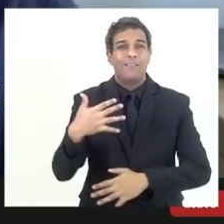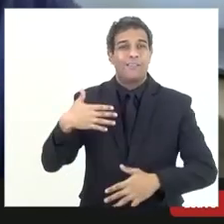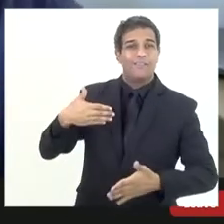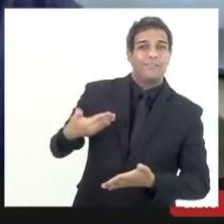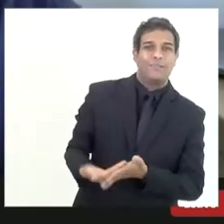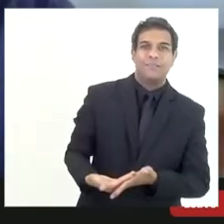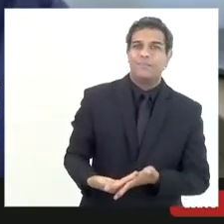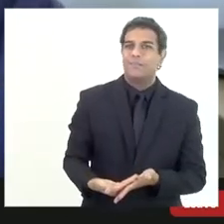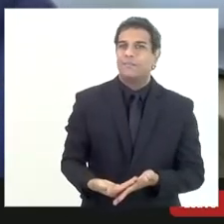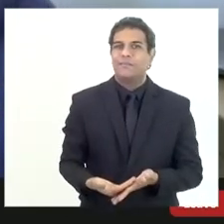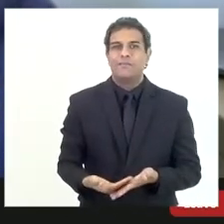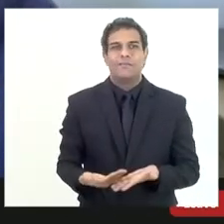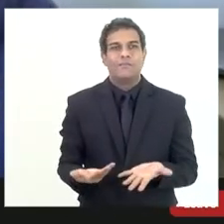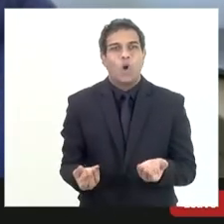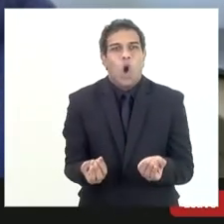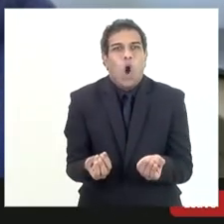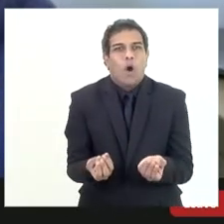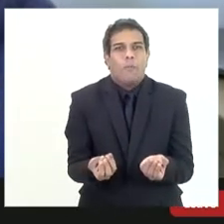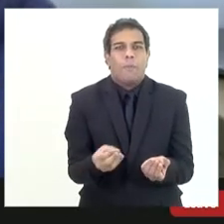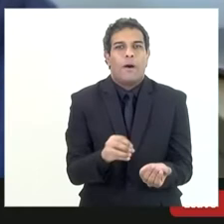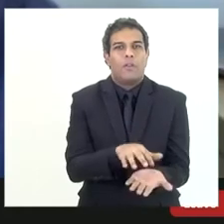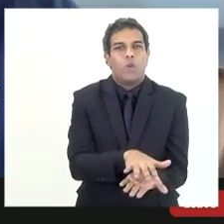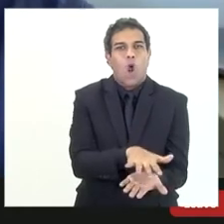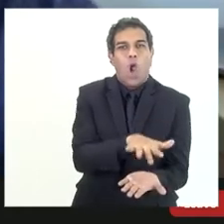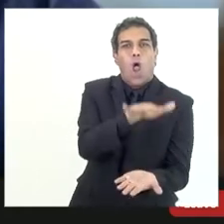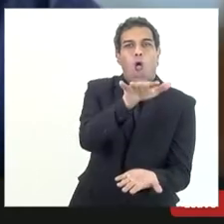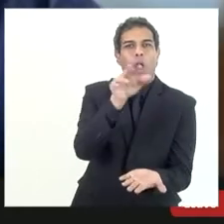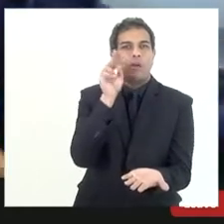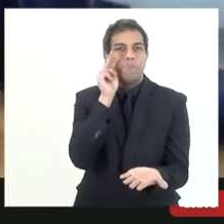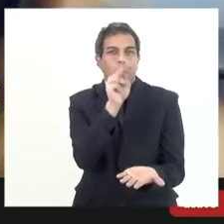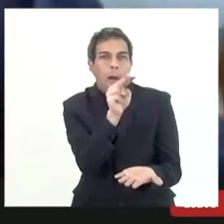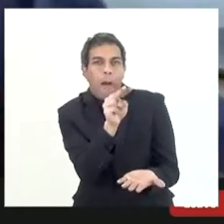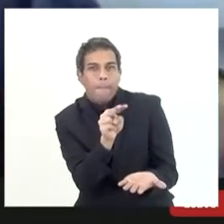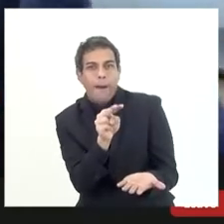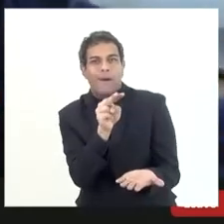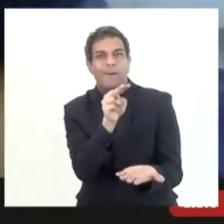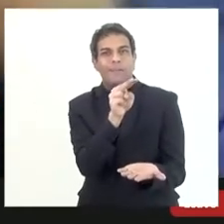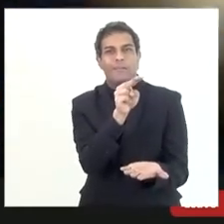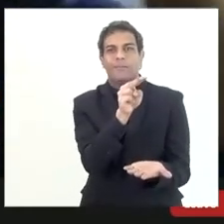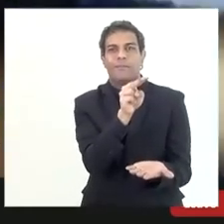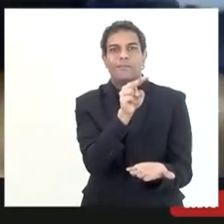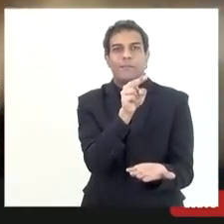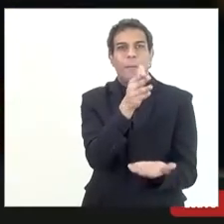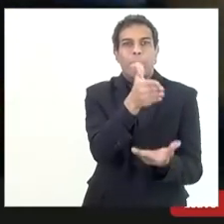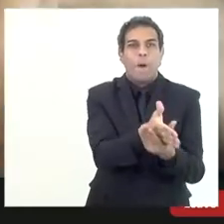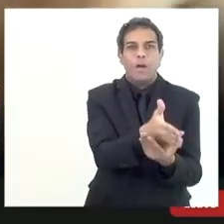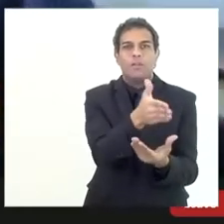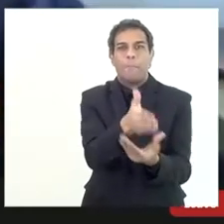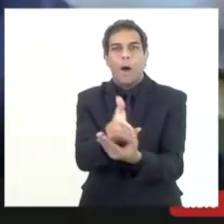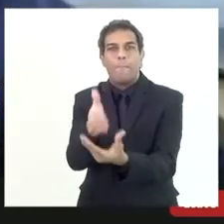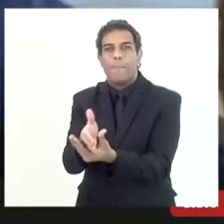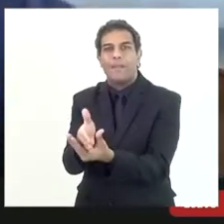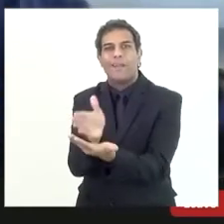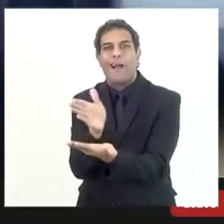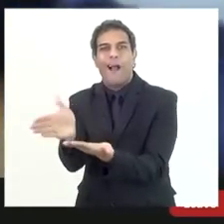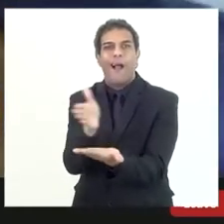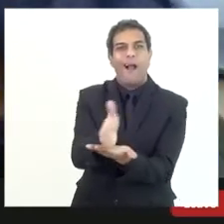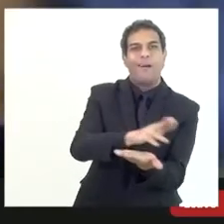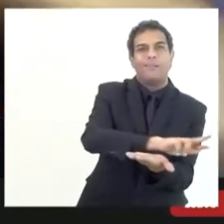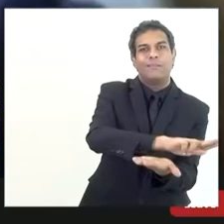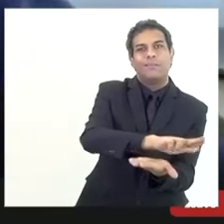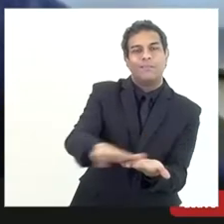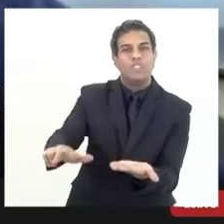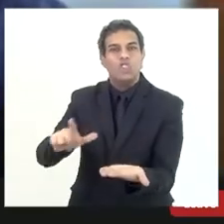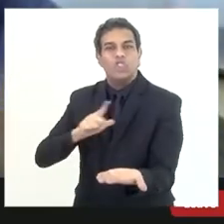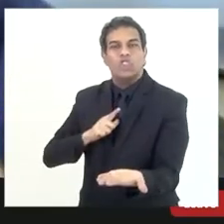pilha de demanda judicial broca as discussões até tem decisão judicial para tudo que é lado para tudo